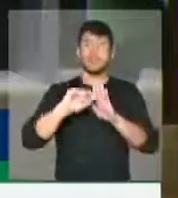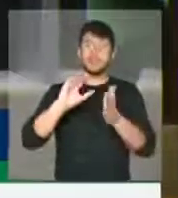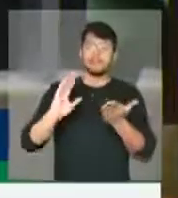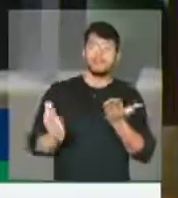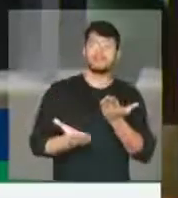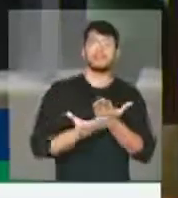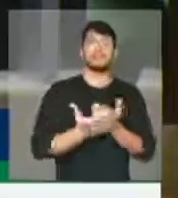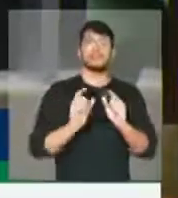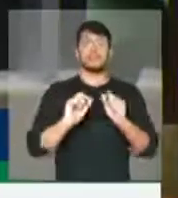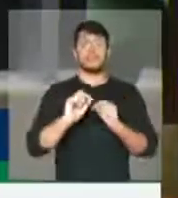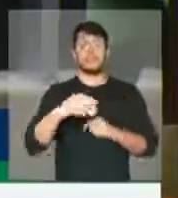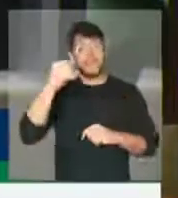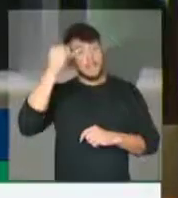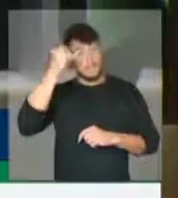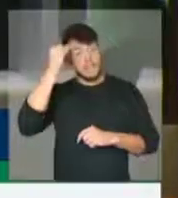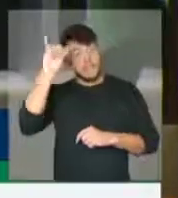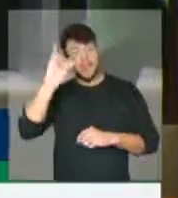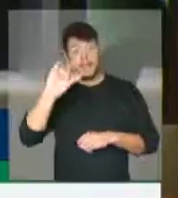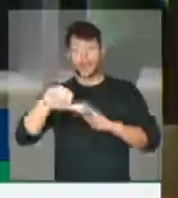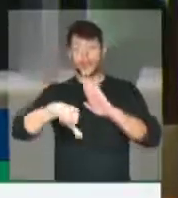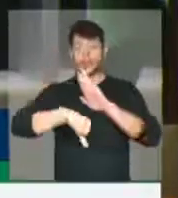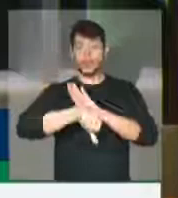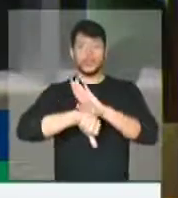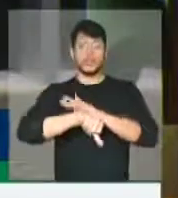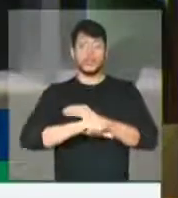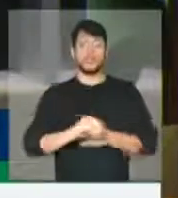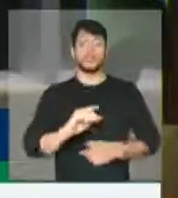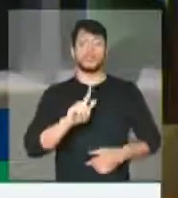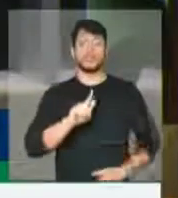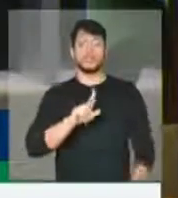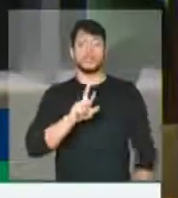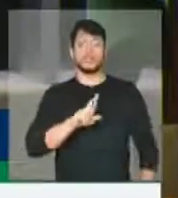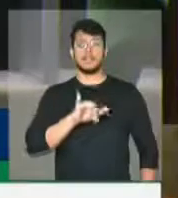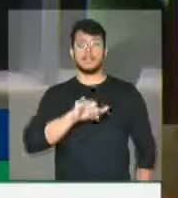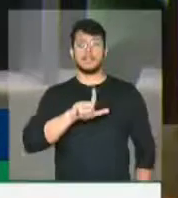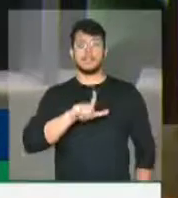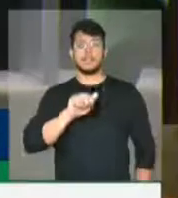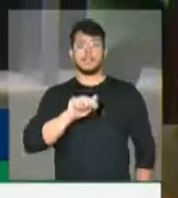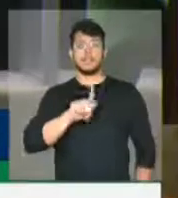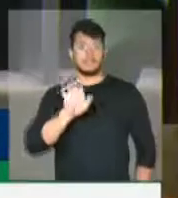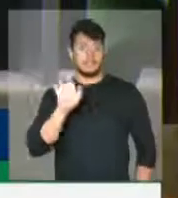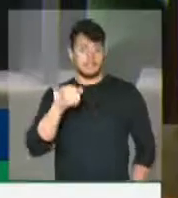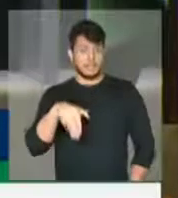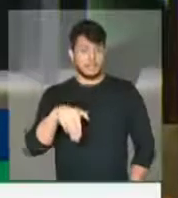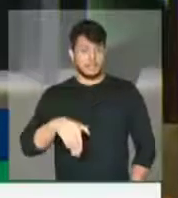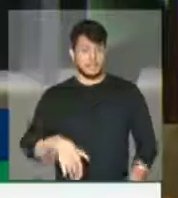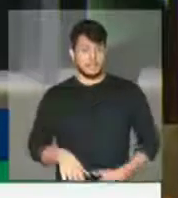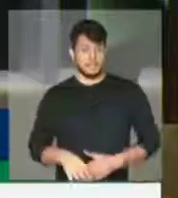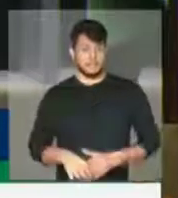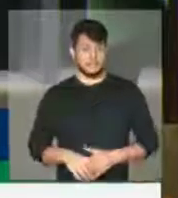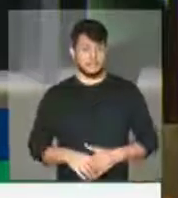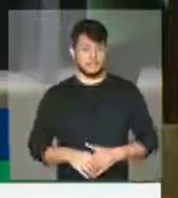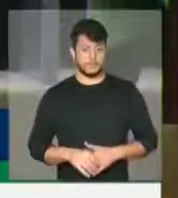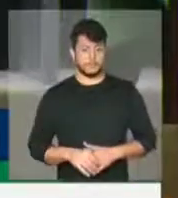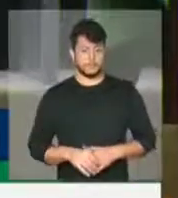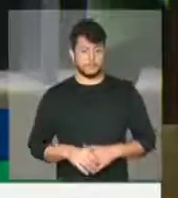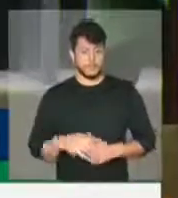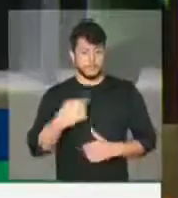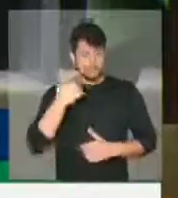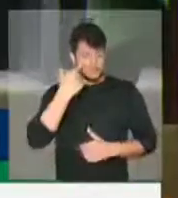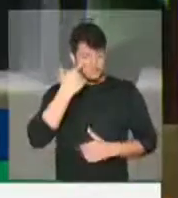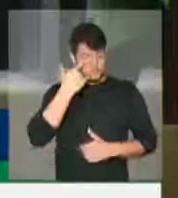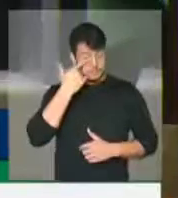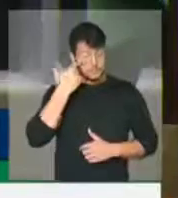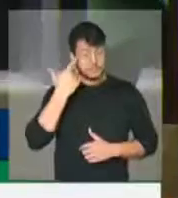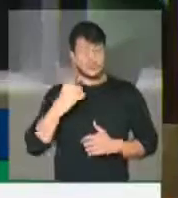emenda foi acolhida parcialmente pelo relator. Apenas só um minutinho mais, deputada, para eu poder concluir esse raciocínio.